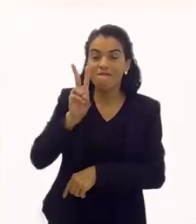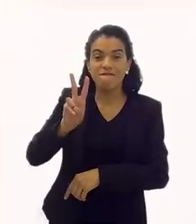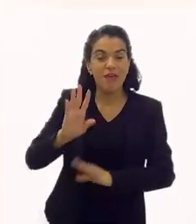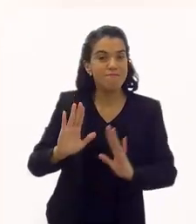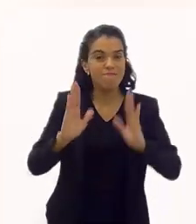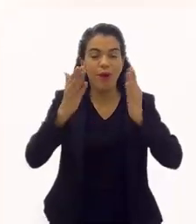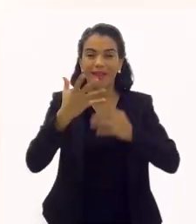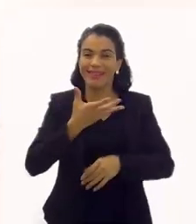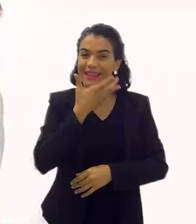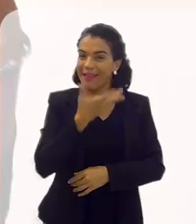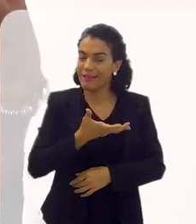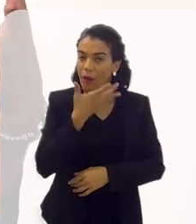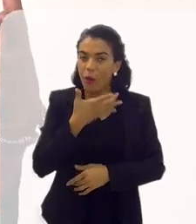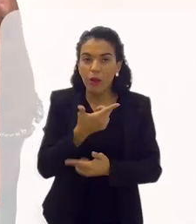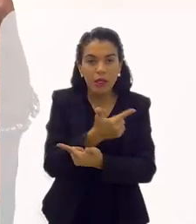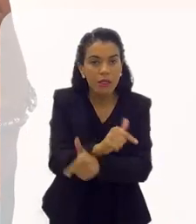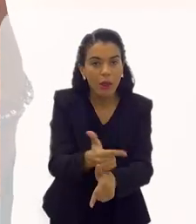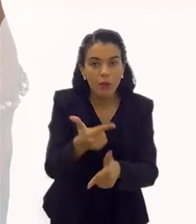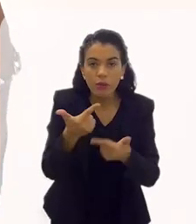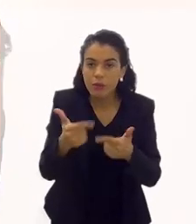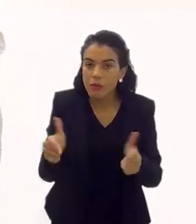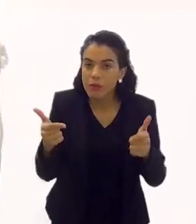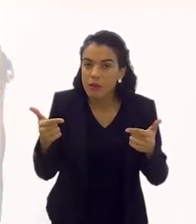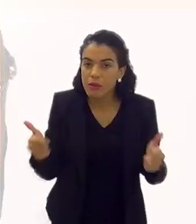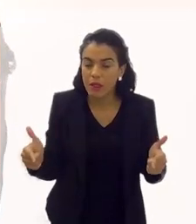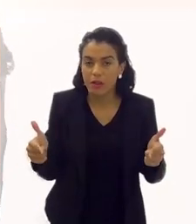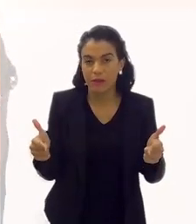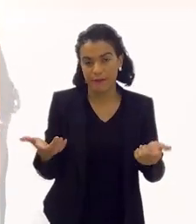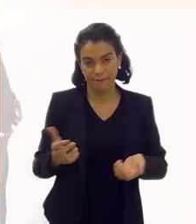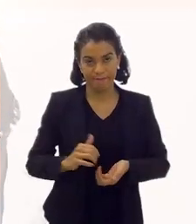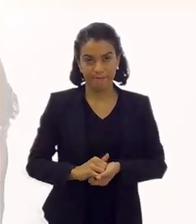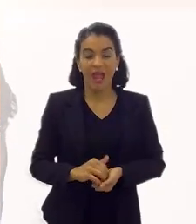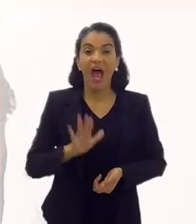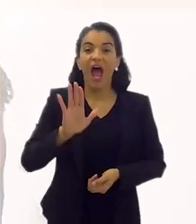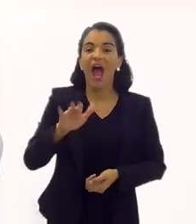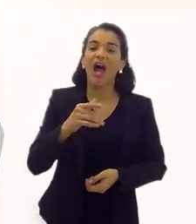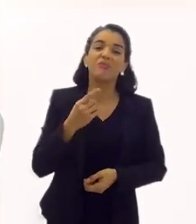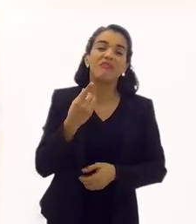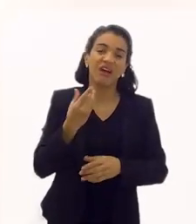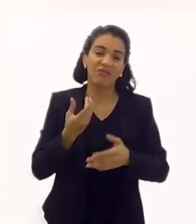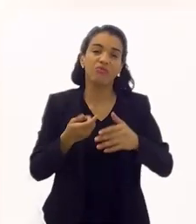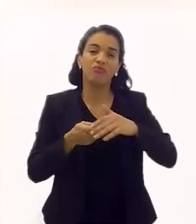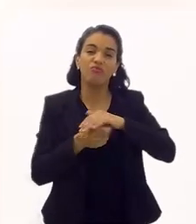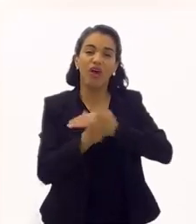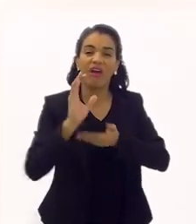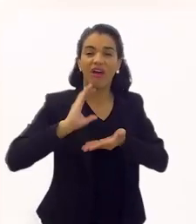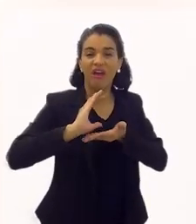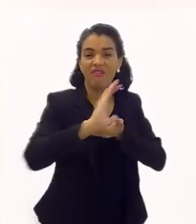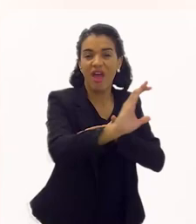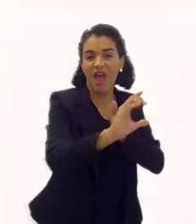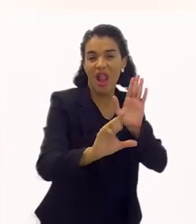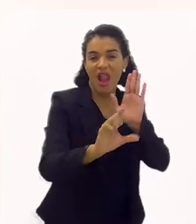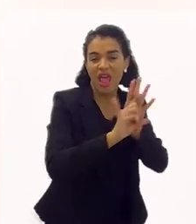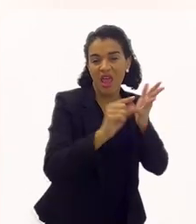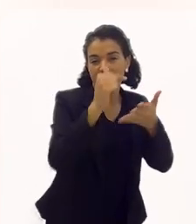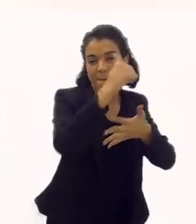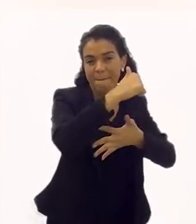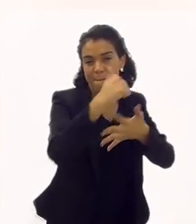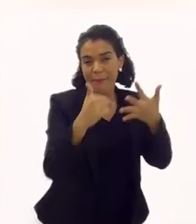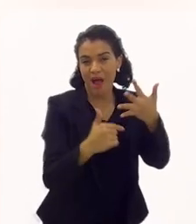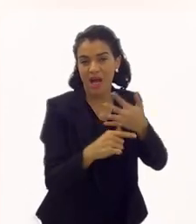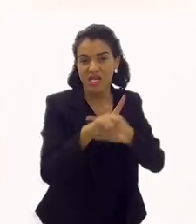Natal, as pessoas adoram isso. E não tem. Ah, mas vem aí uma verba da